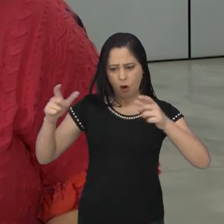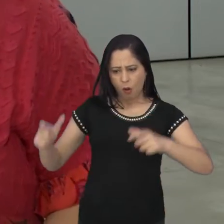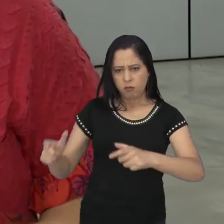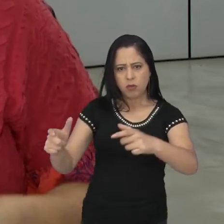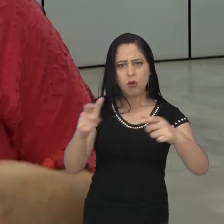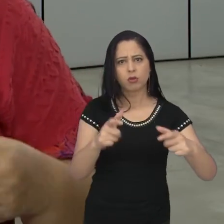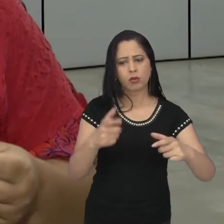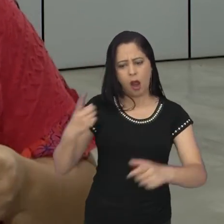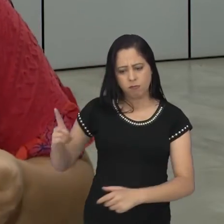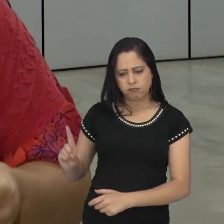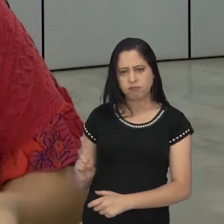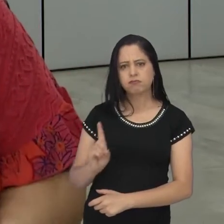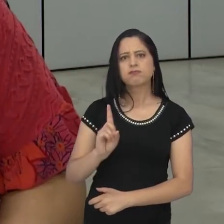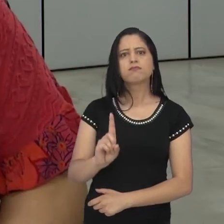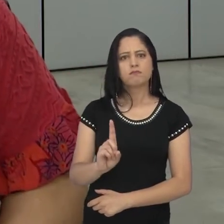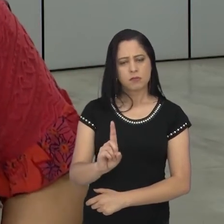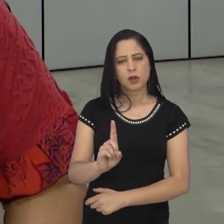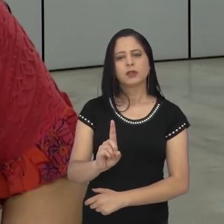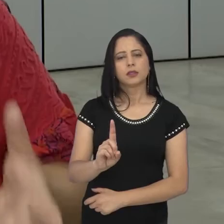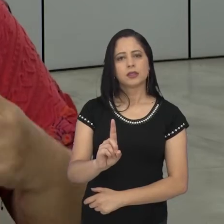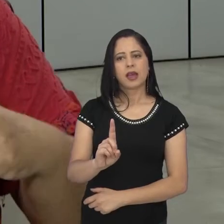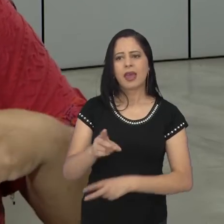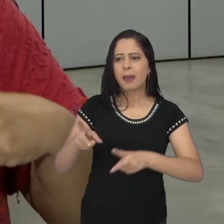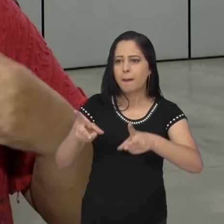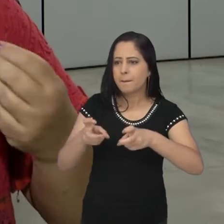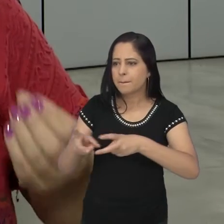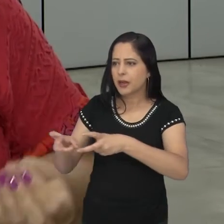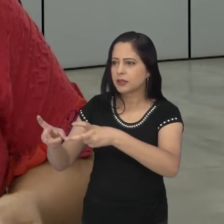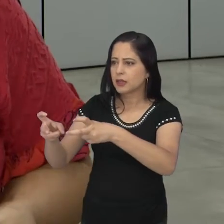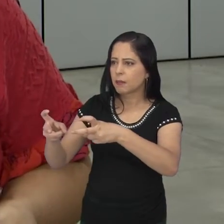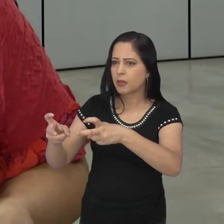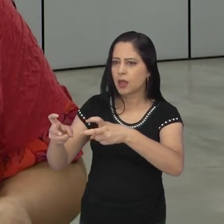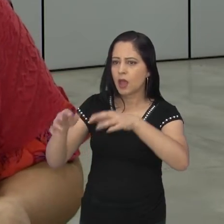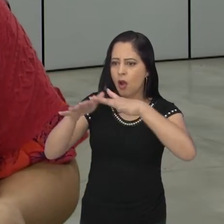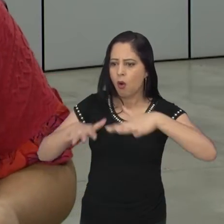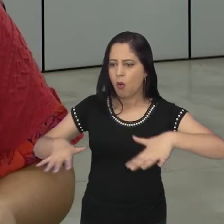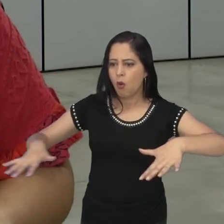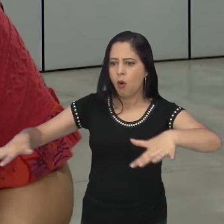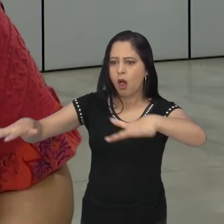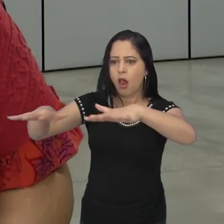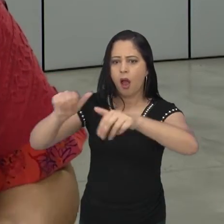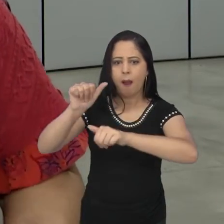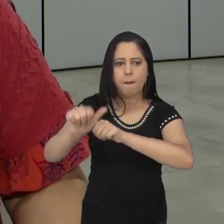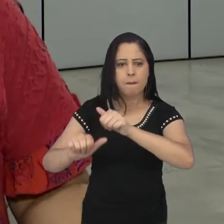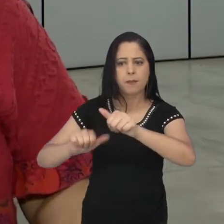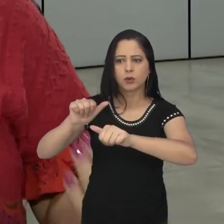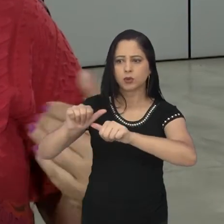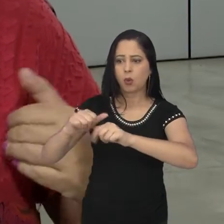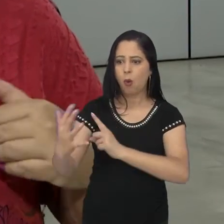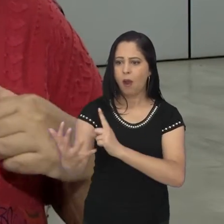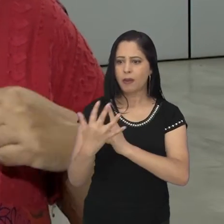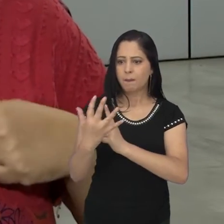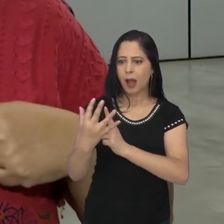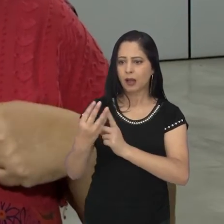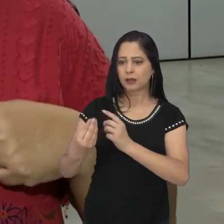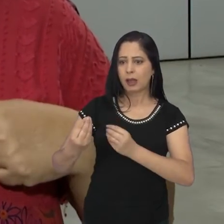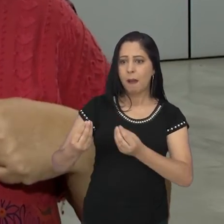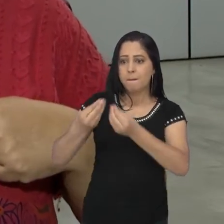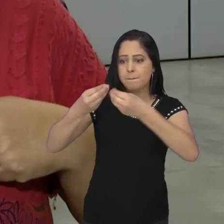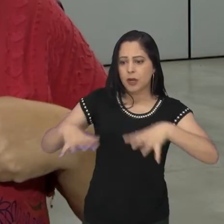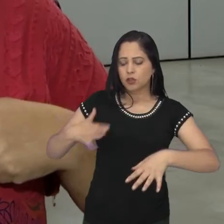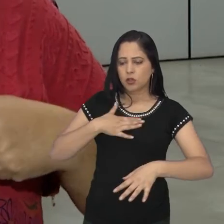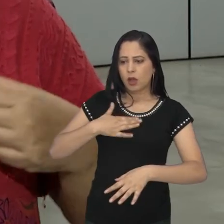e perceber os efeitos que a transformação do sistema promove sobre a sua qualidade